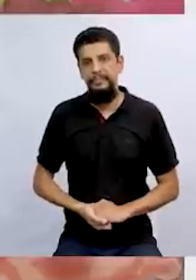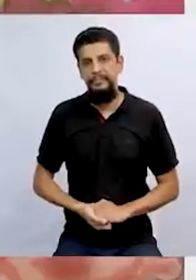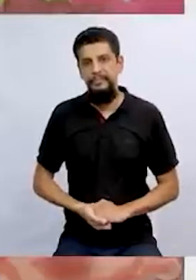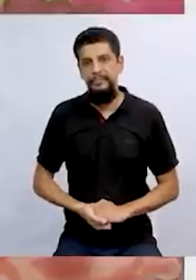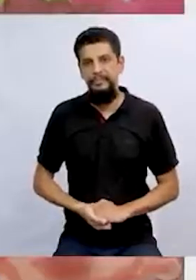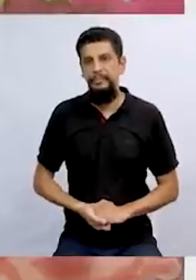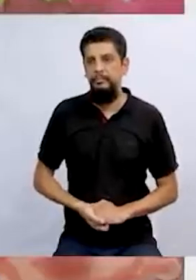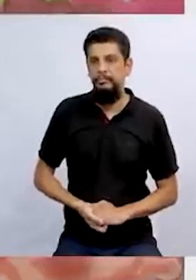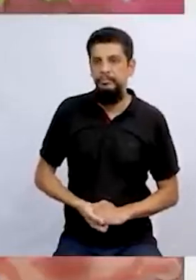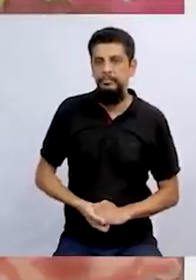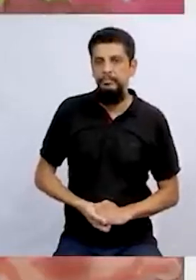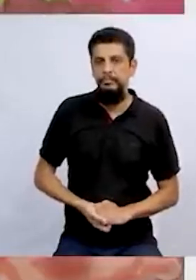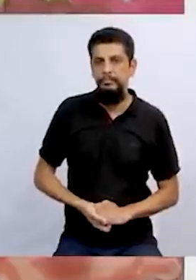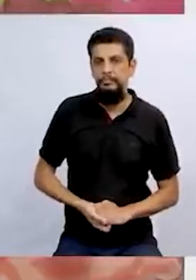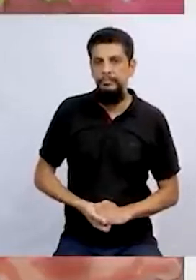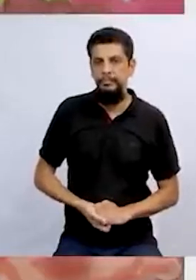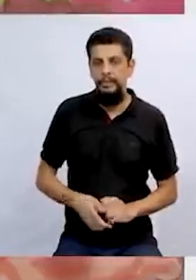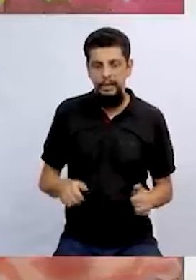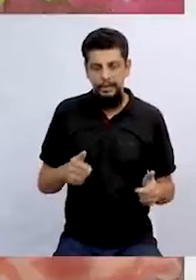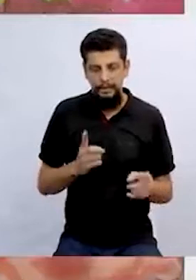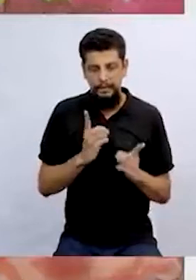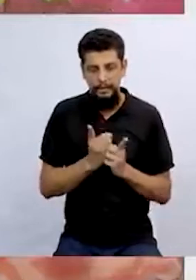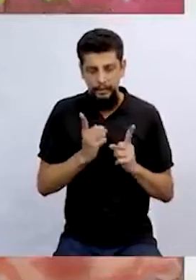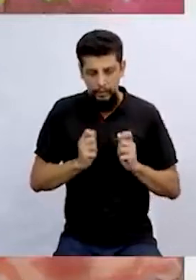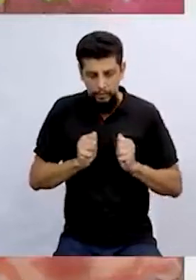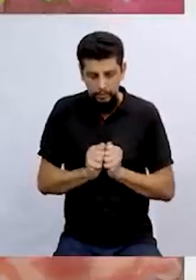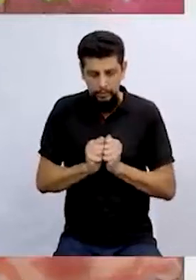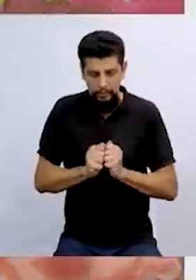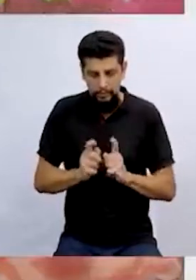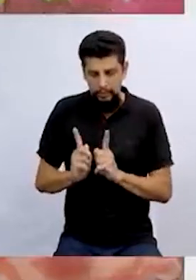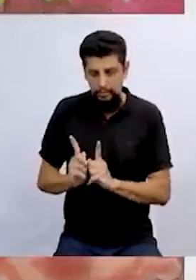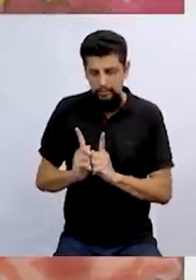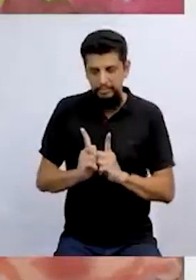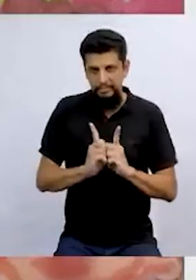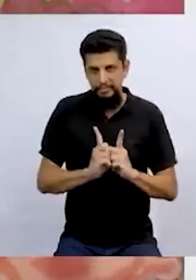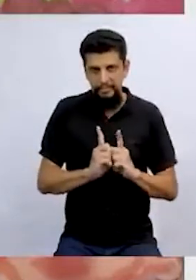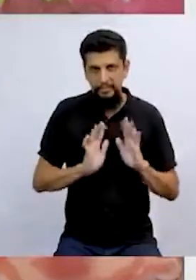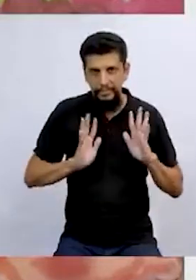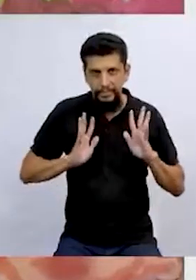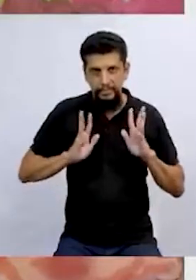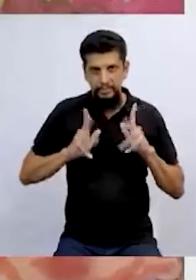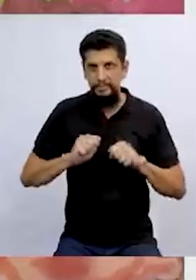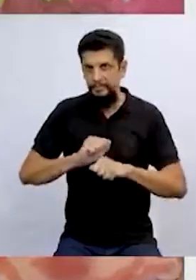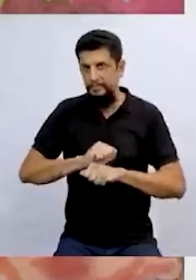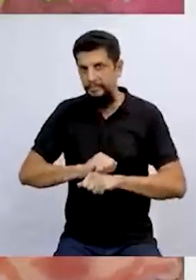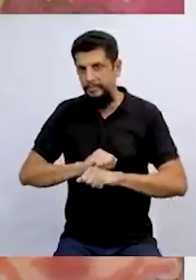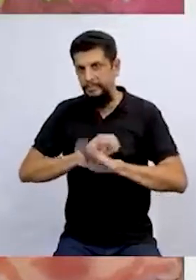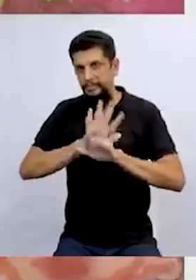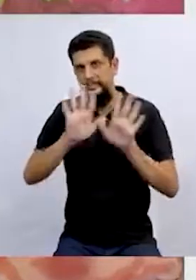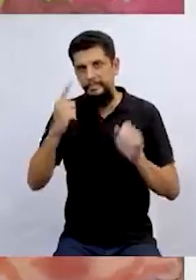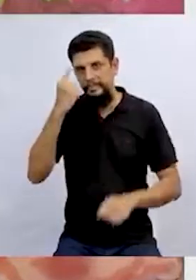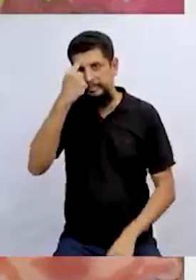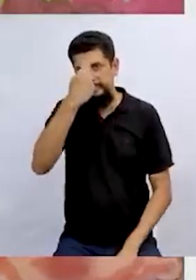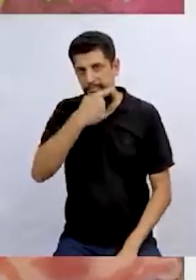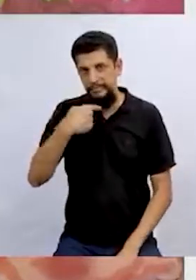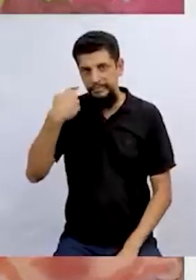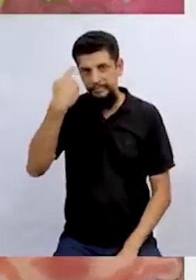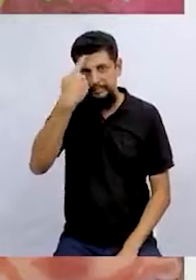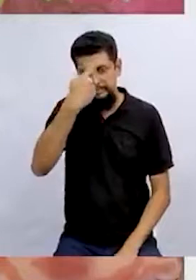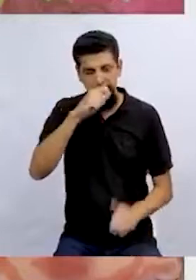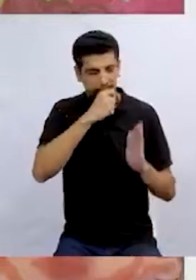E fazem companhia para a bruxa. Todos, é claro, com a cara